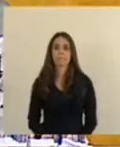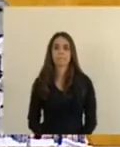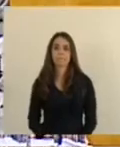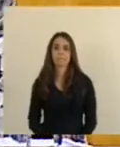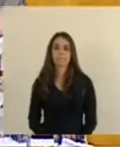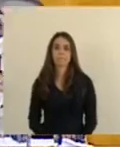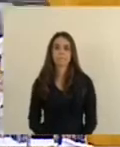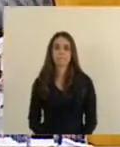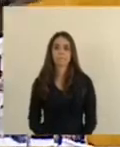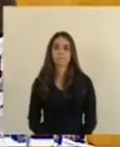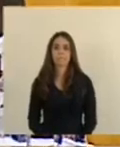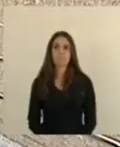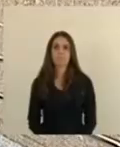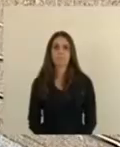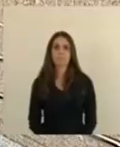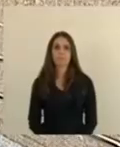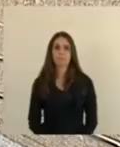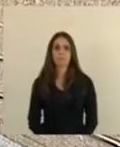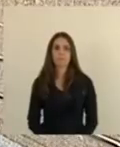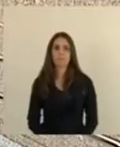O Pessoas Digo Não Não Não